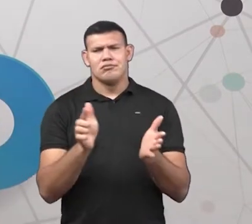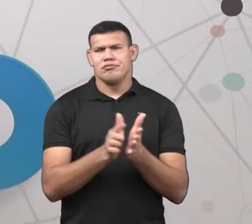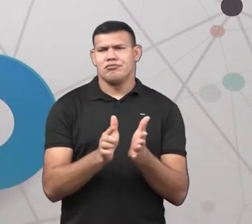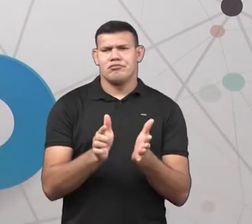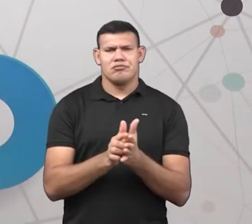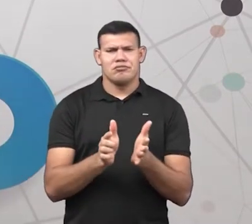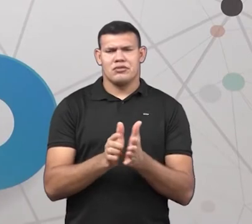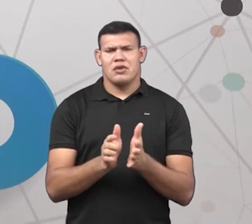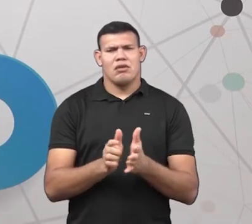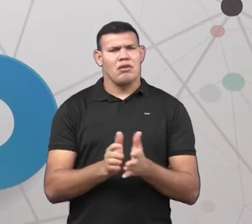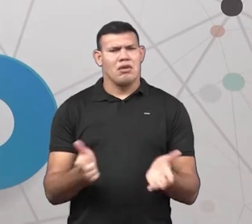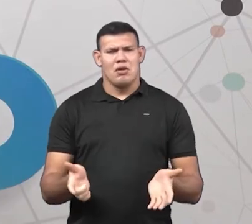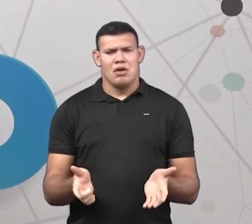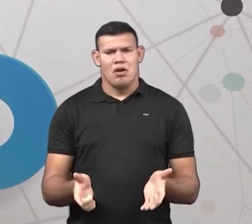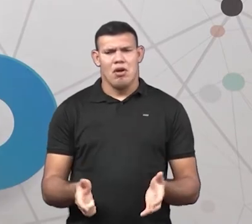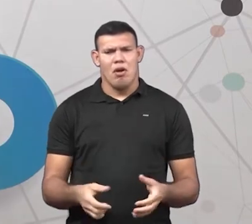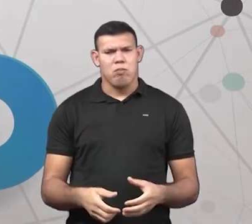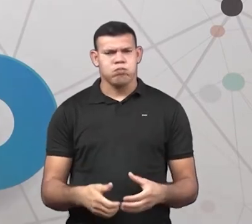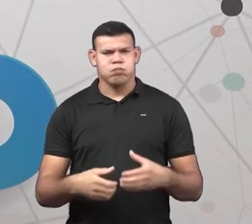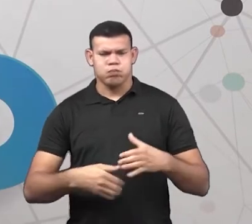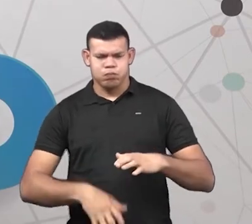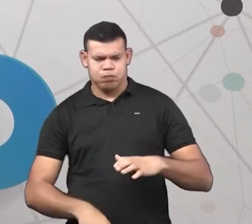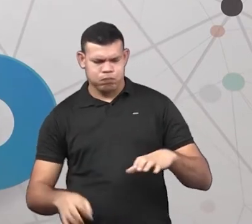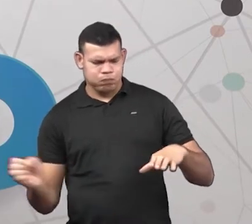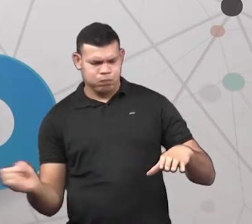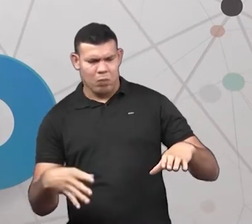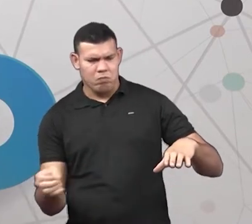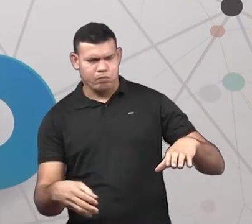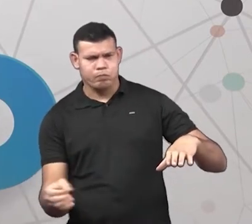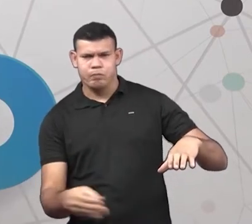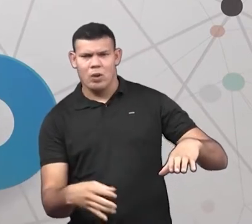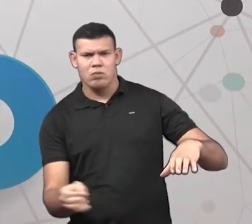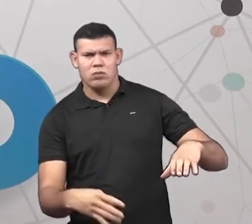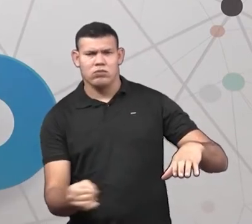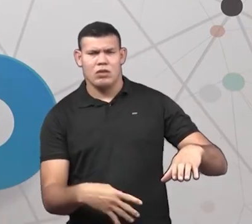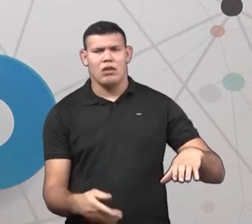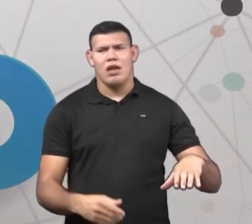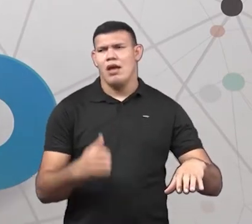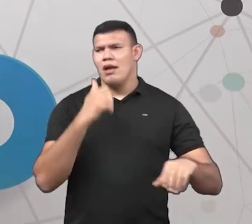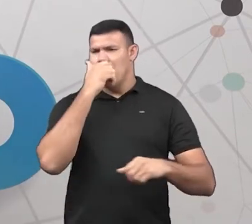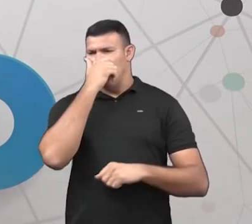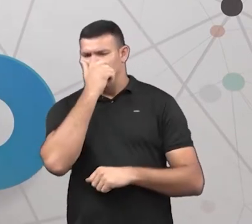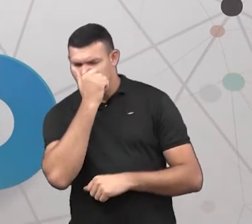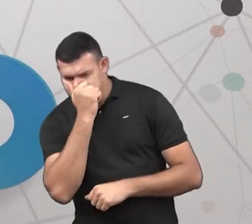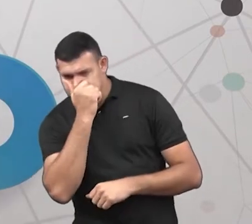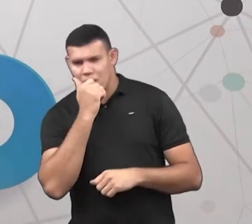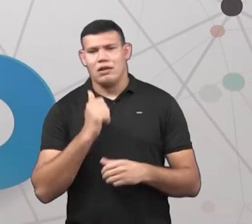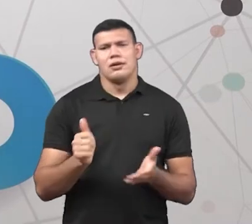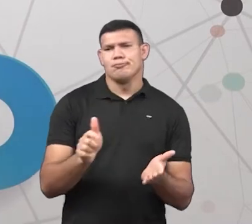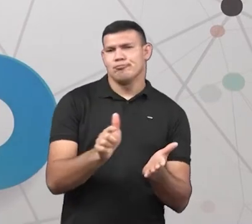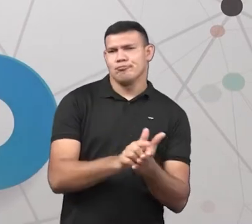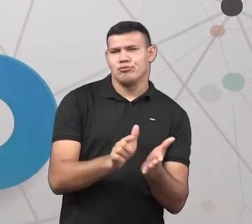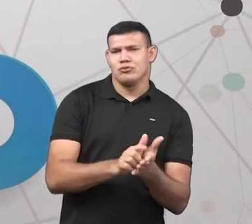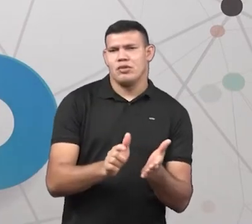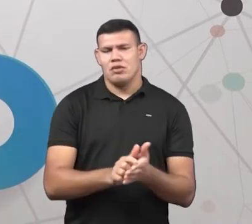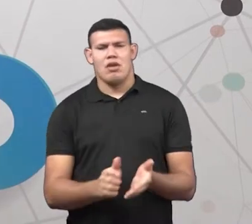todo tempo cheio. Por quê? Porque nós usamos muito papel, usamos lenço, usamos muitas coisas. Nós não